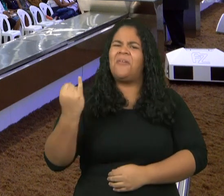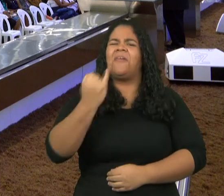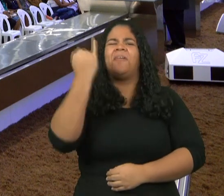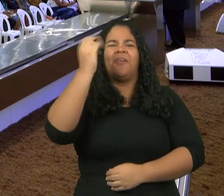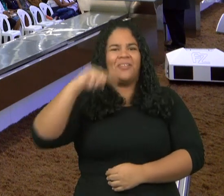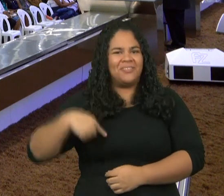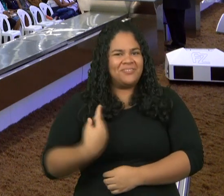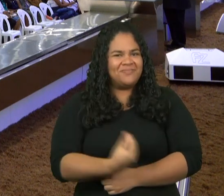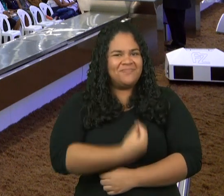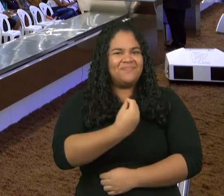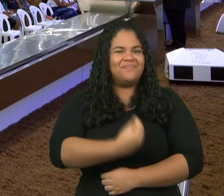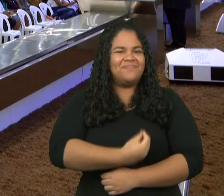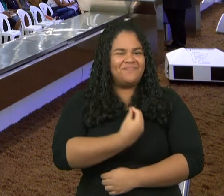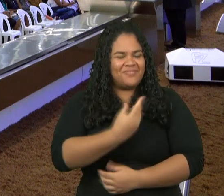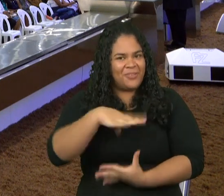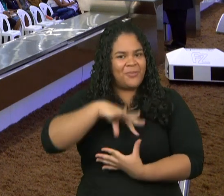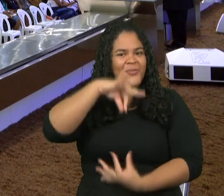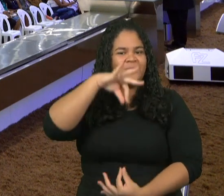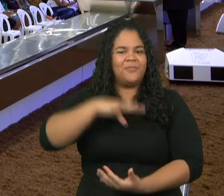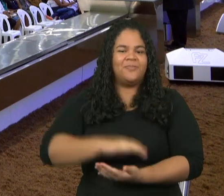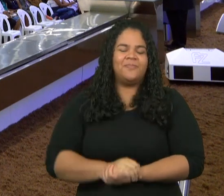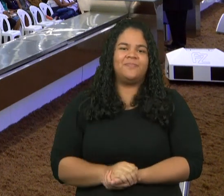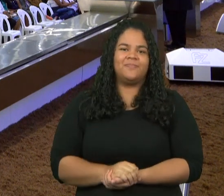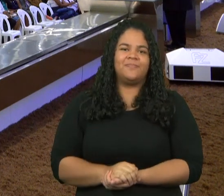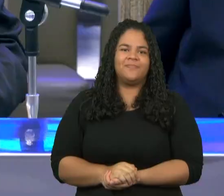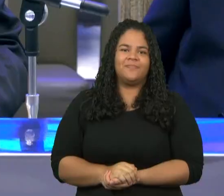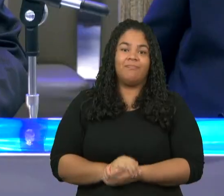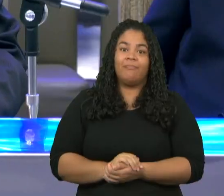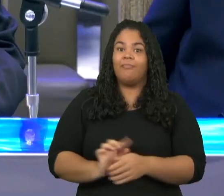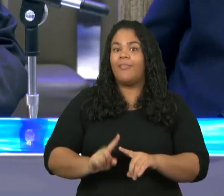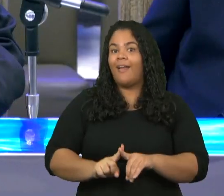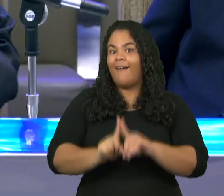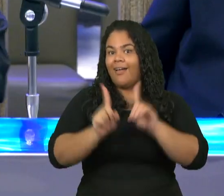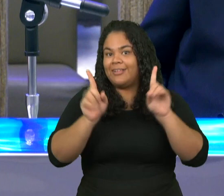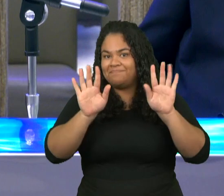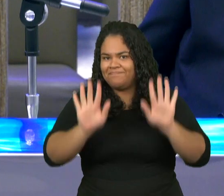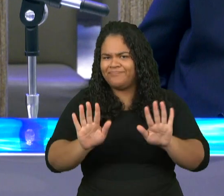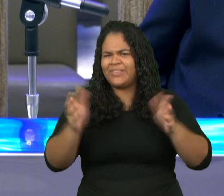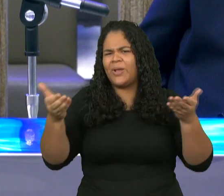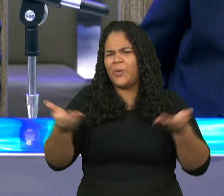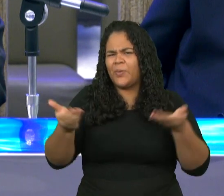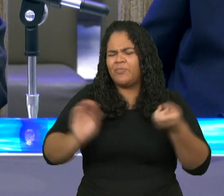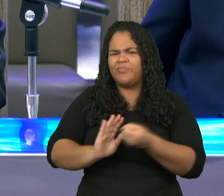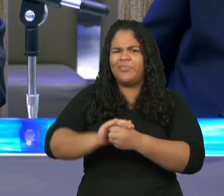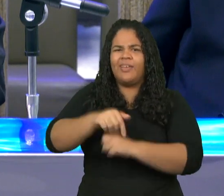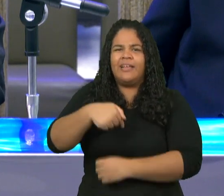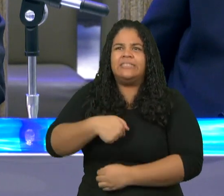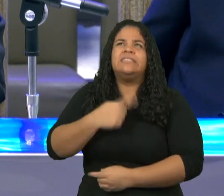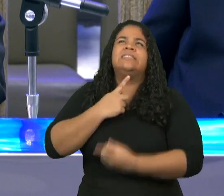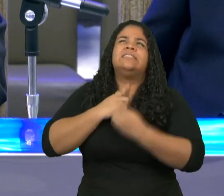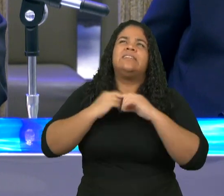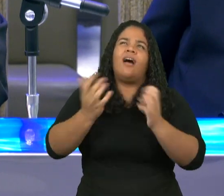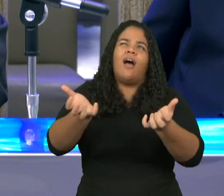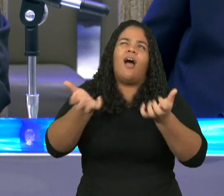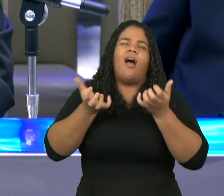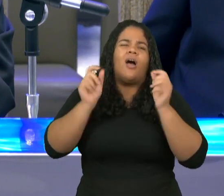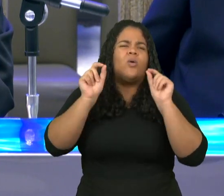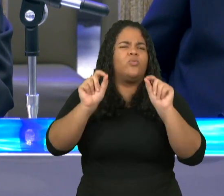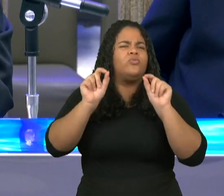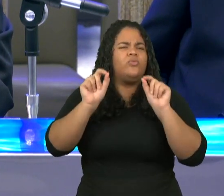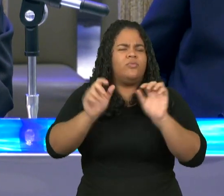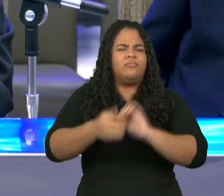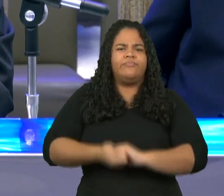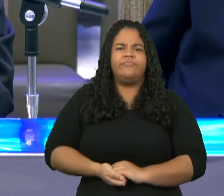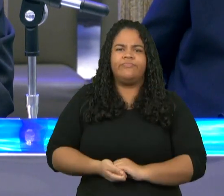a nossa vida espiritual, mas nesta noite senti o desejo de apenas